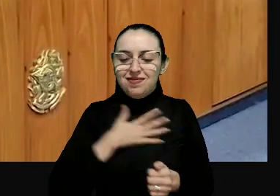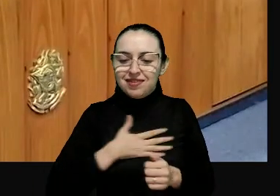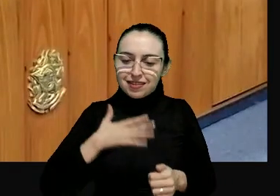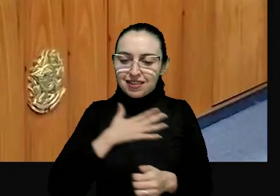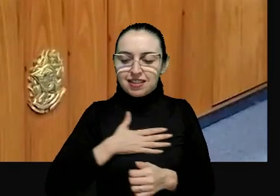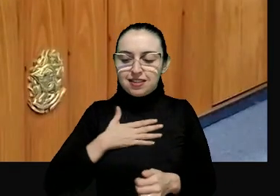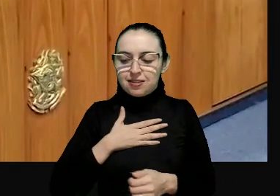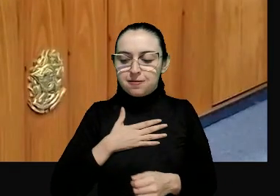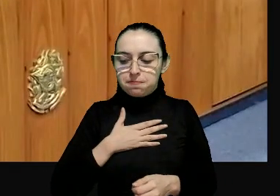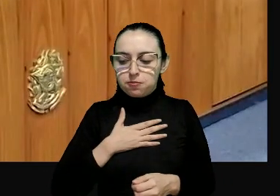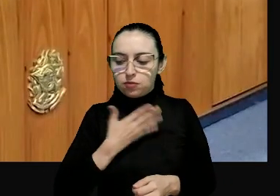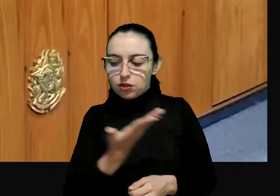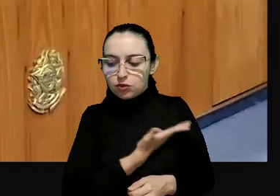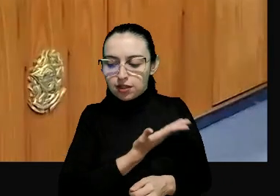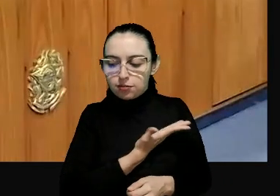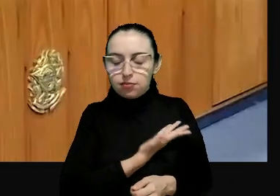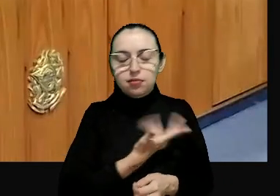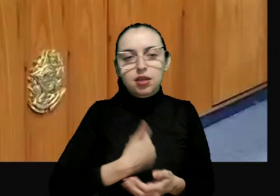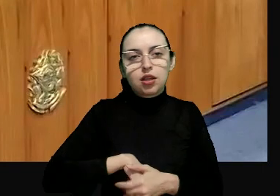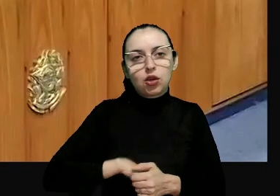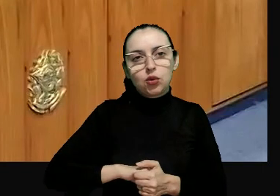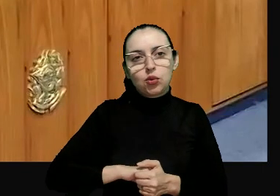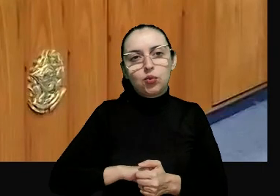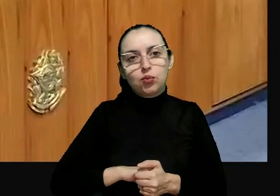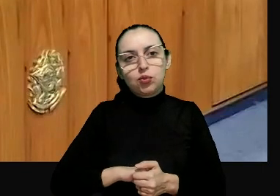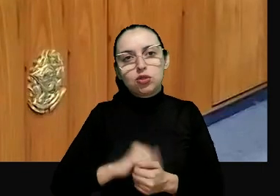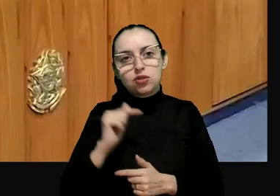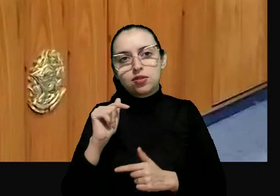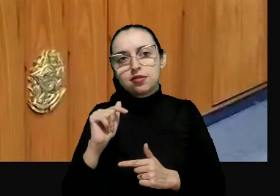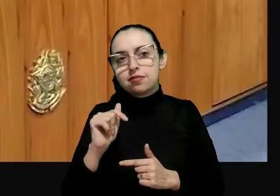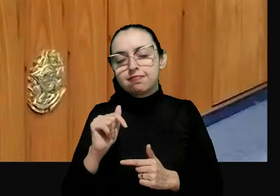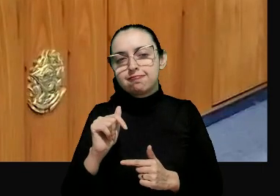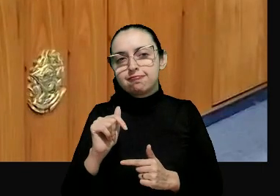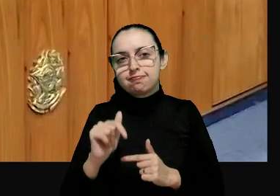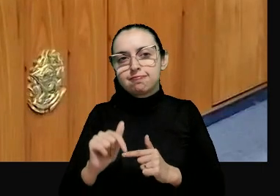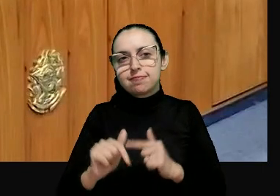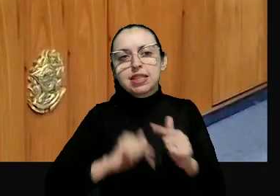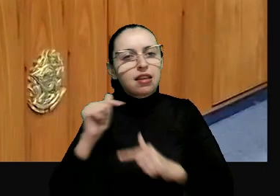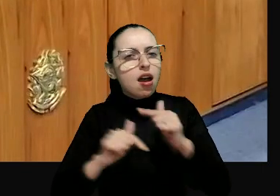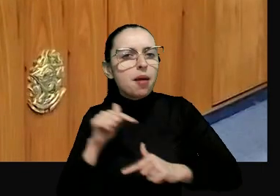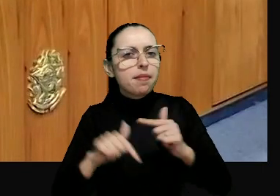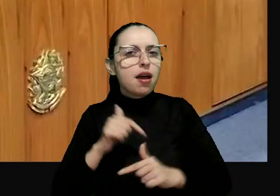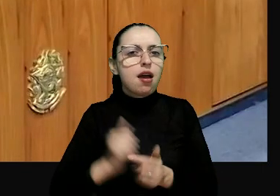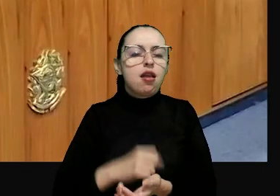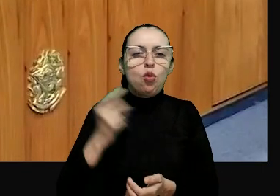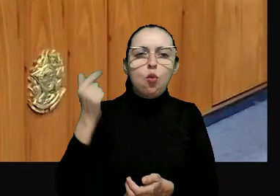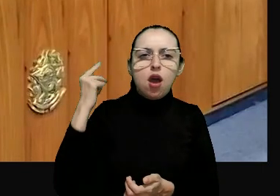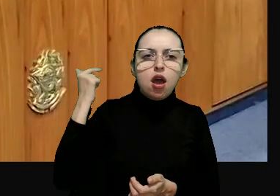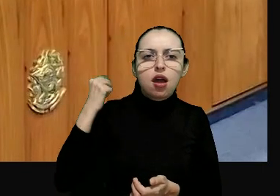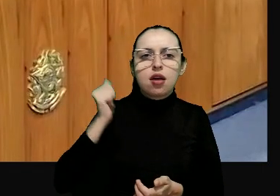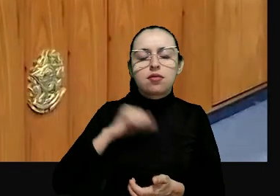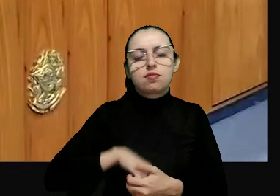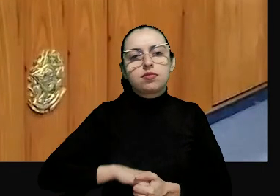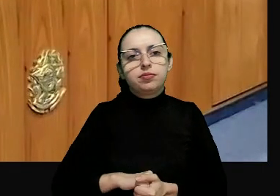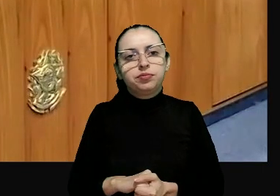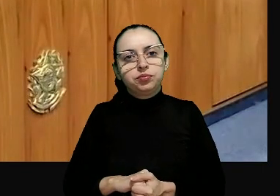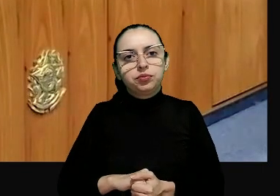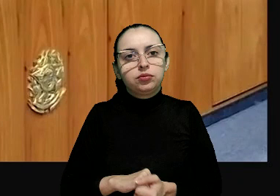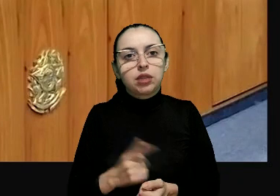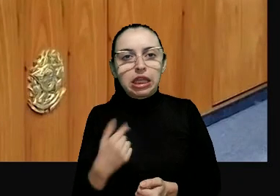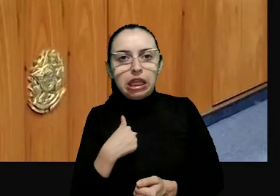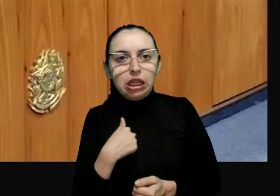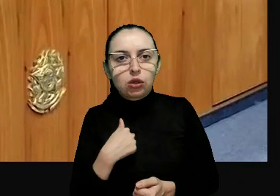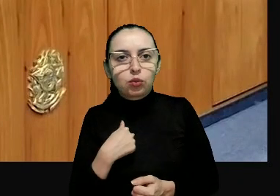de ter também o querido colega Nino companheiro de de já de algum tempo na magistratura